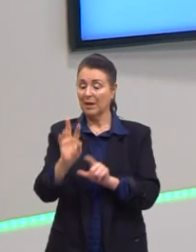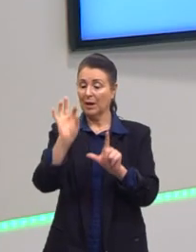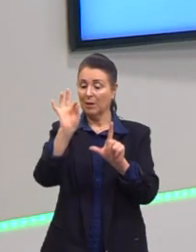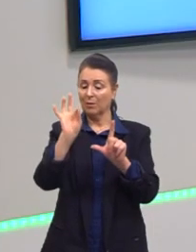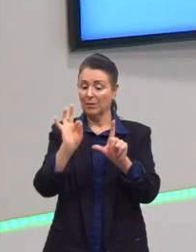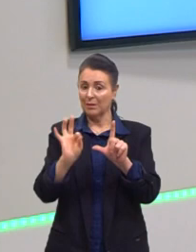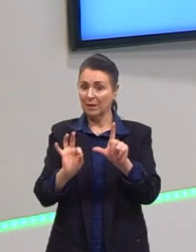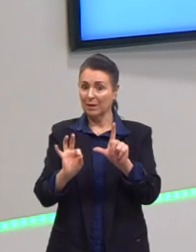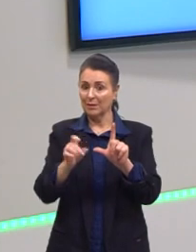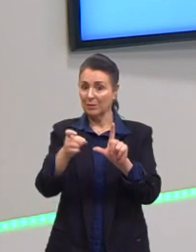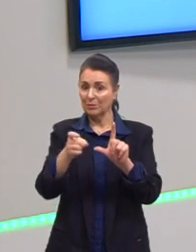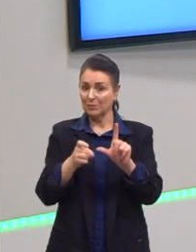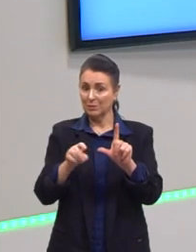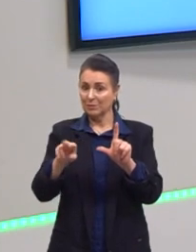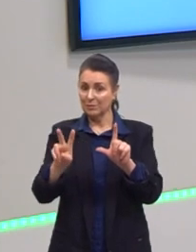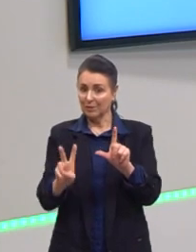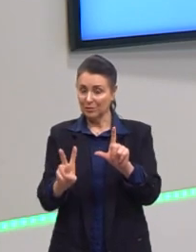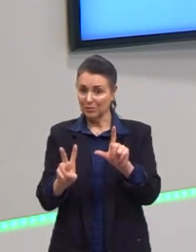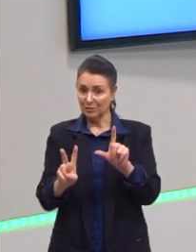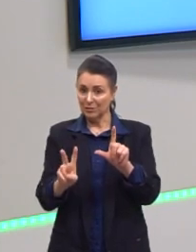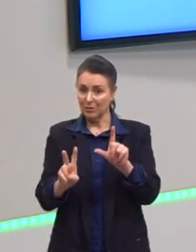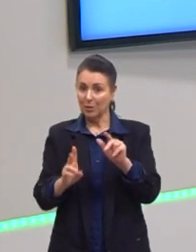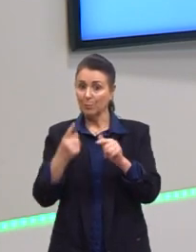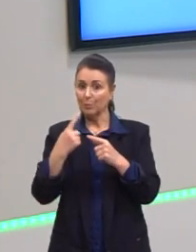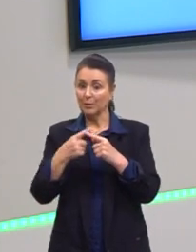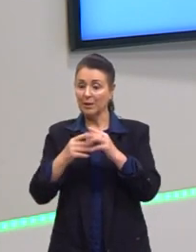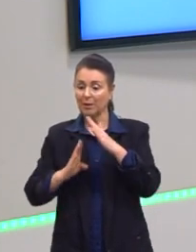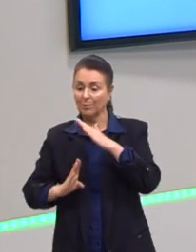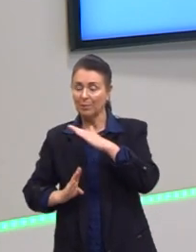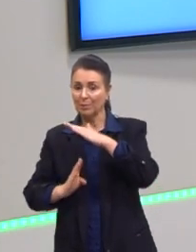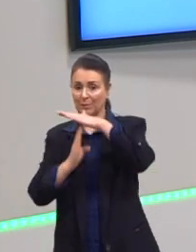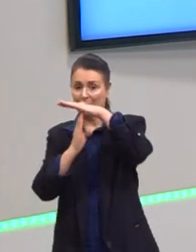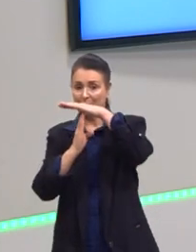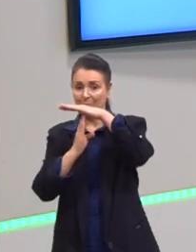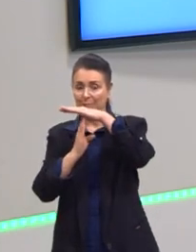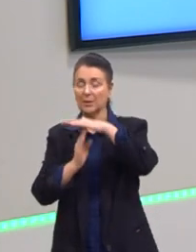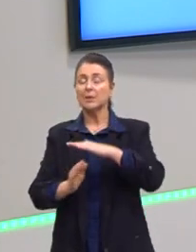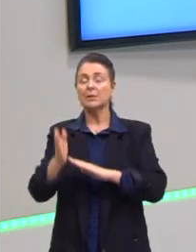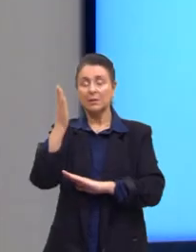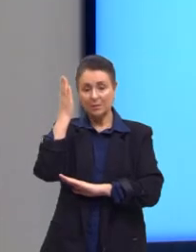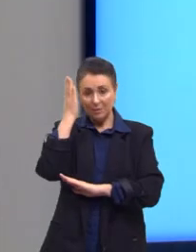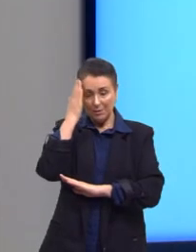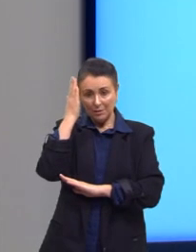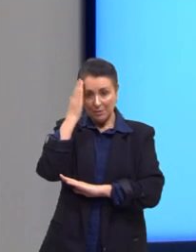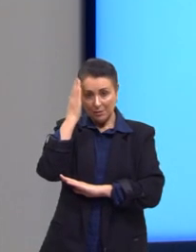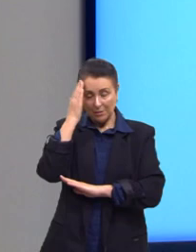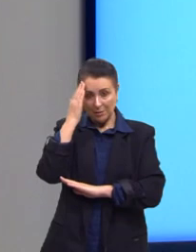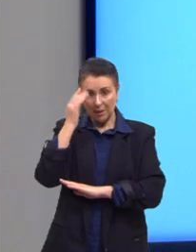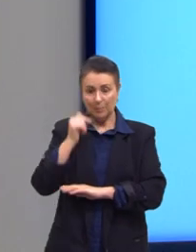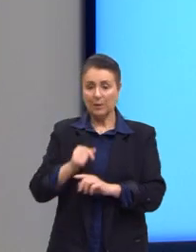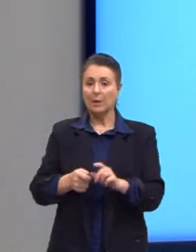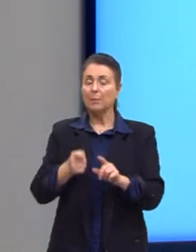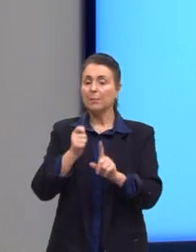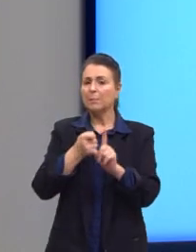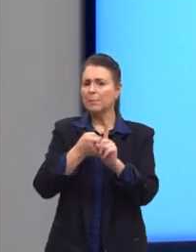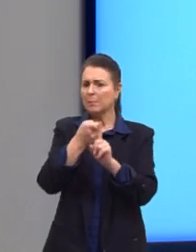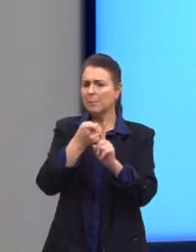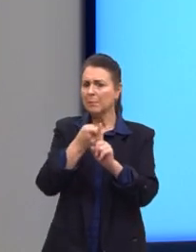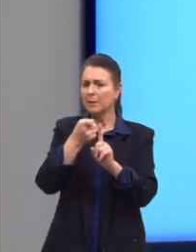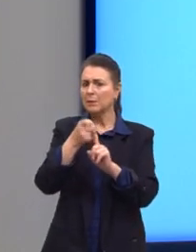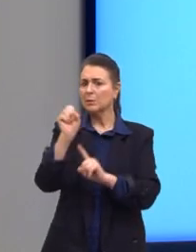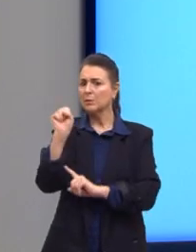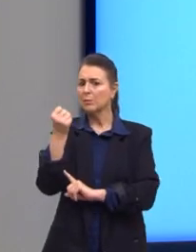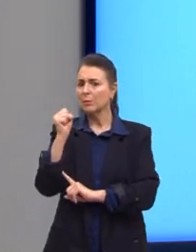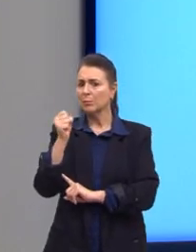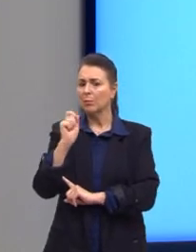x, já que seria um ponto de máximo. E a gente sabe que, ali, falou, né, mês de agosto, o mês 8.